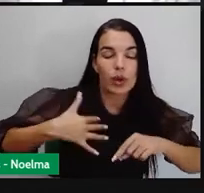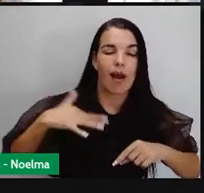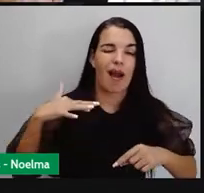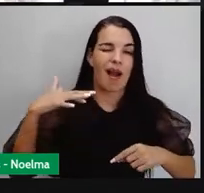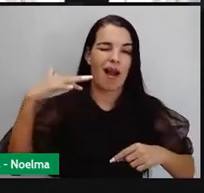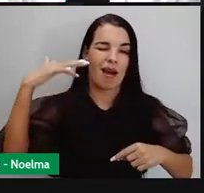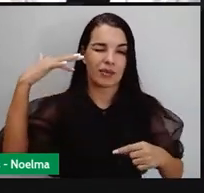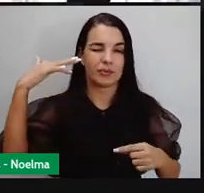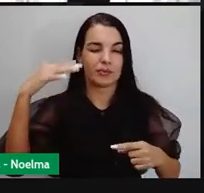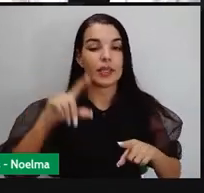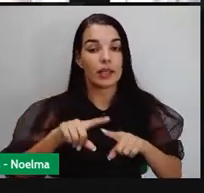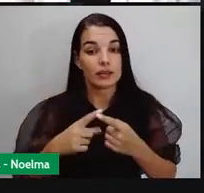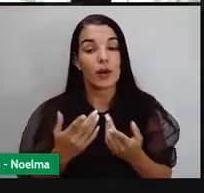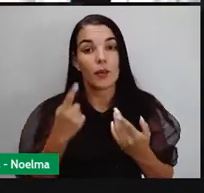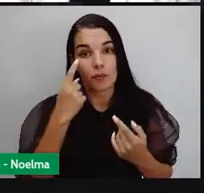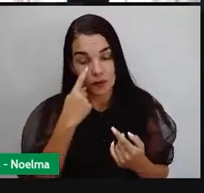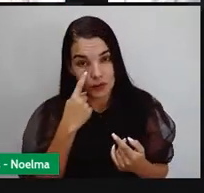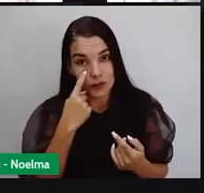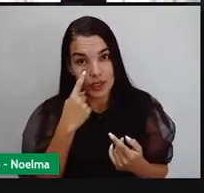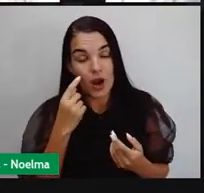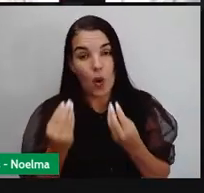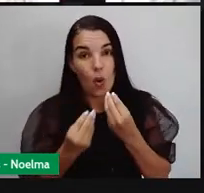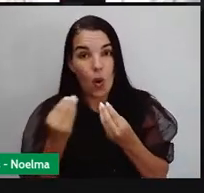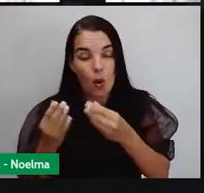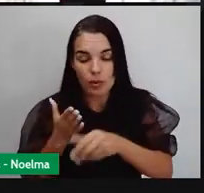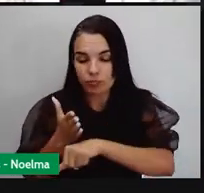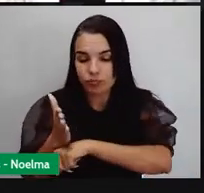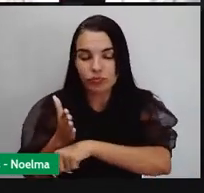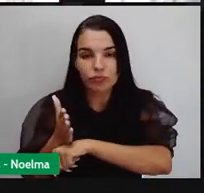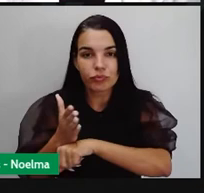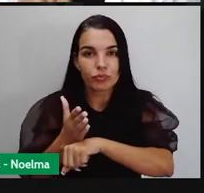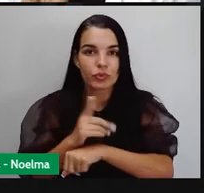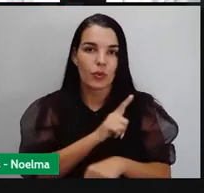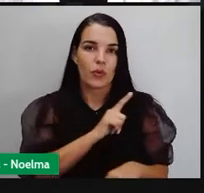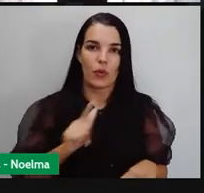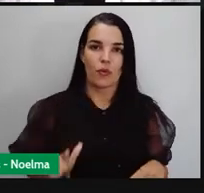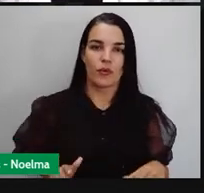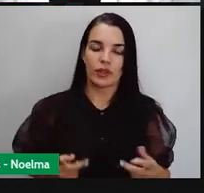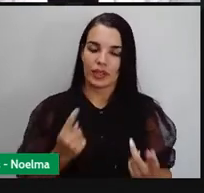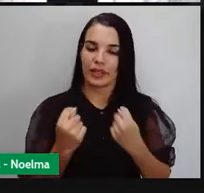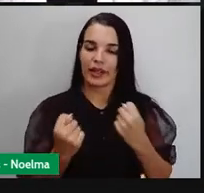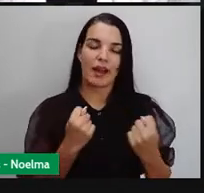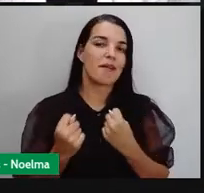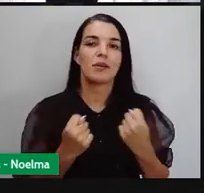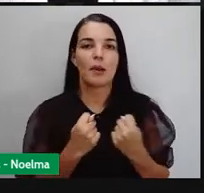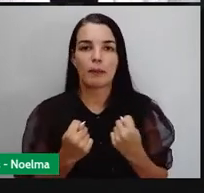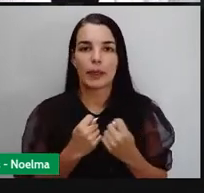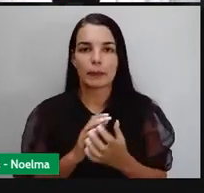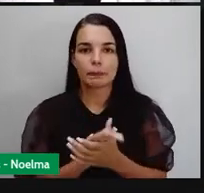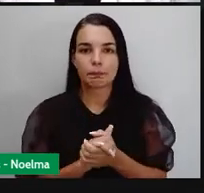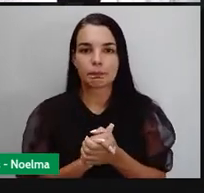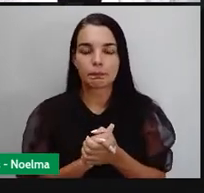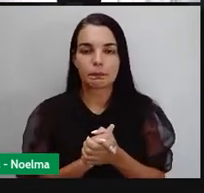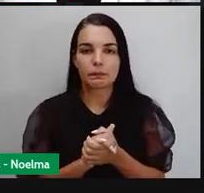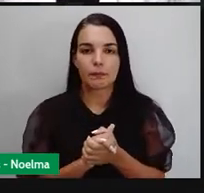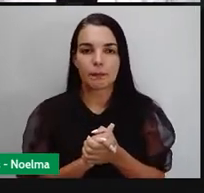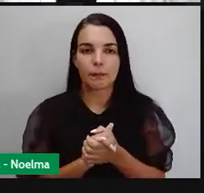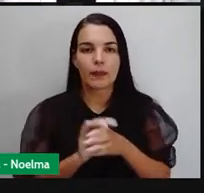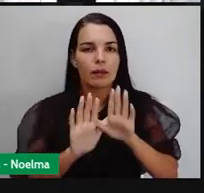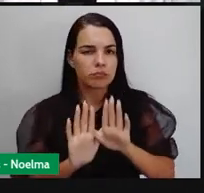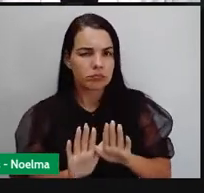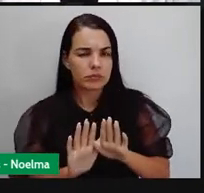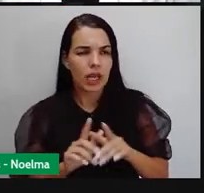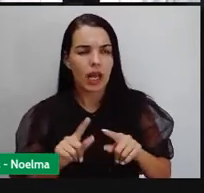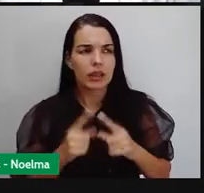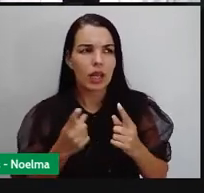de intervenção do governo na economia. Bem, a concepção